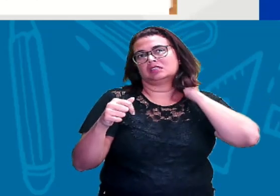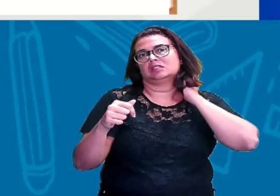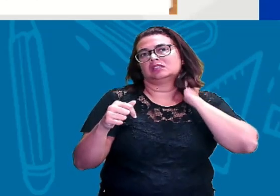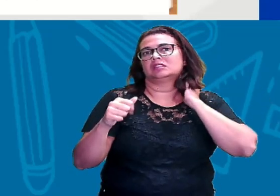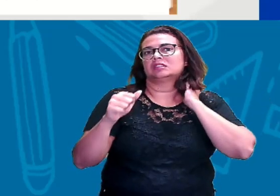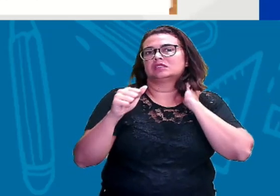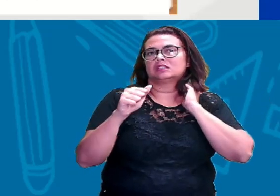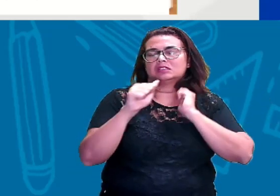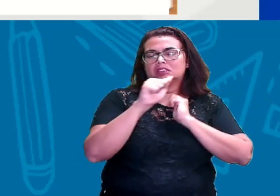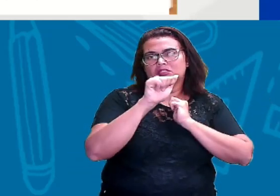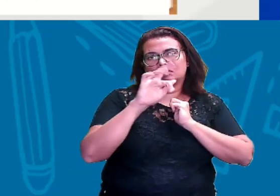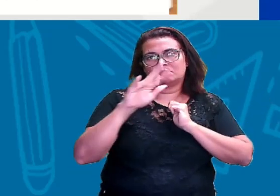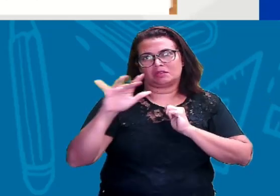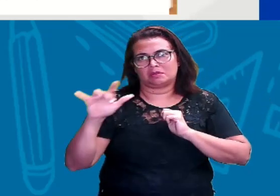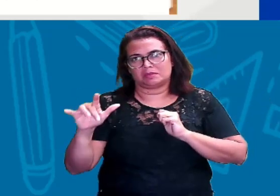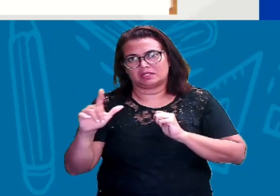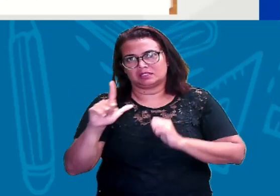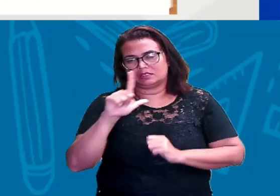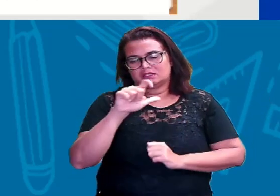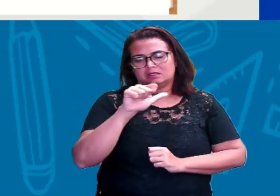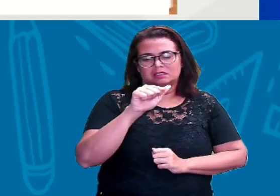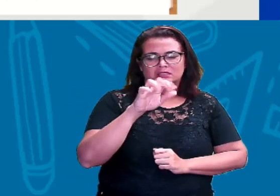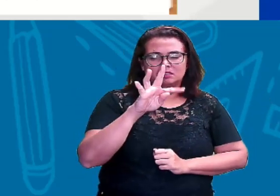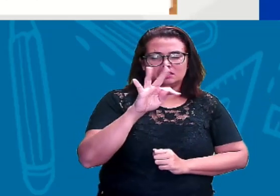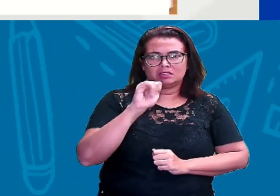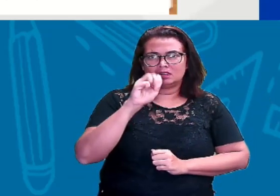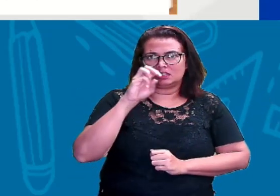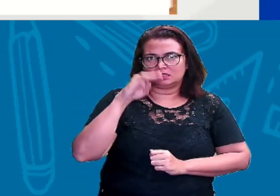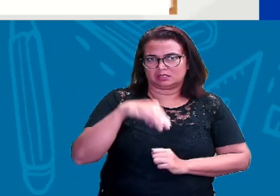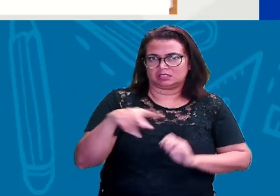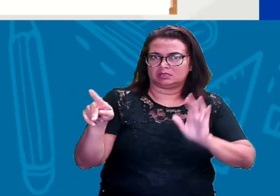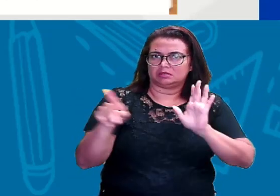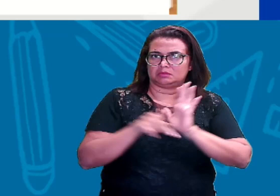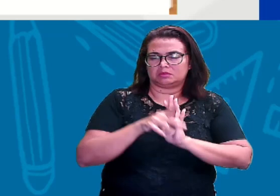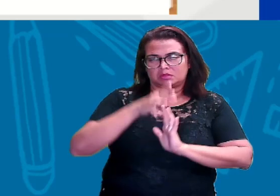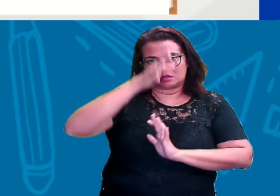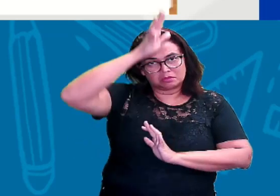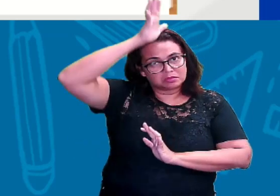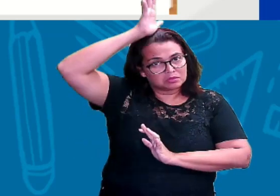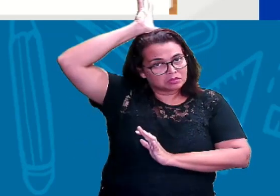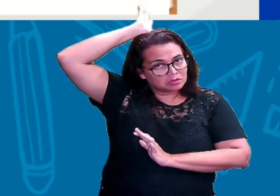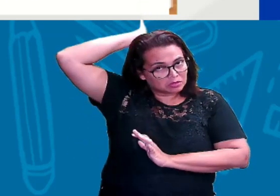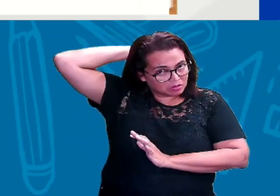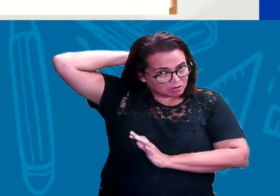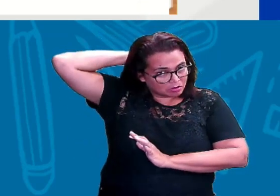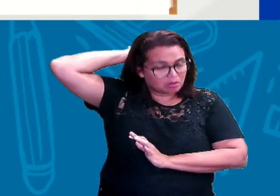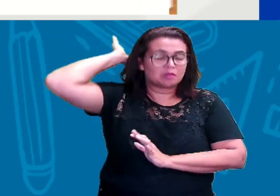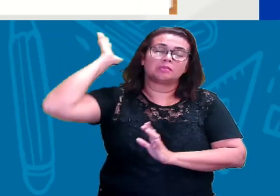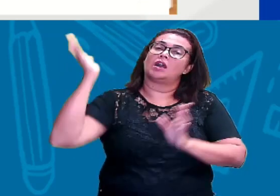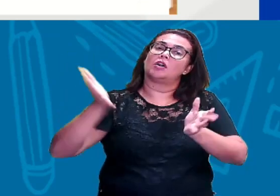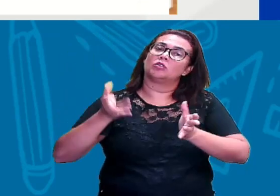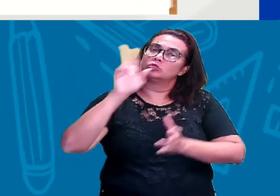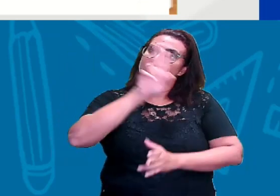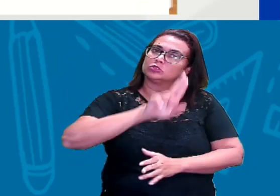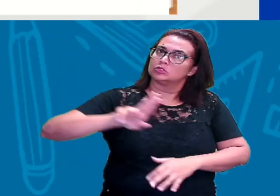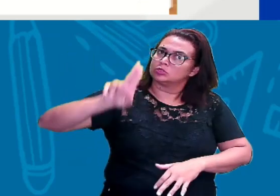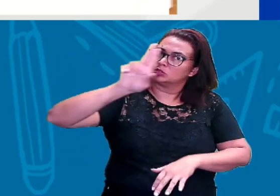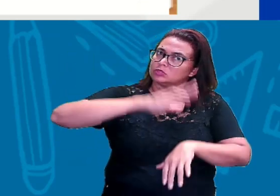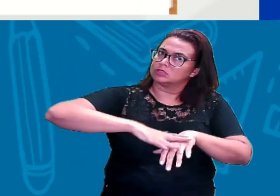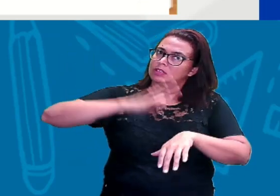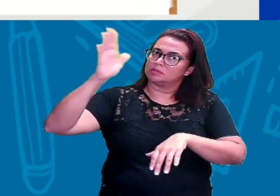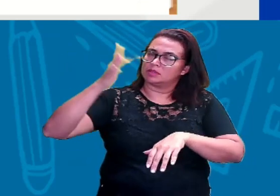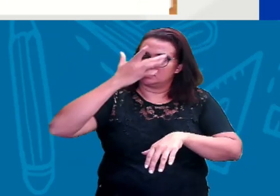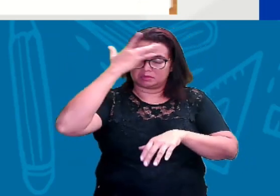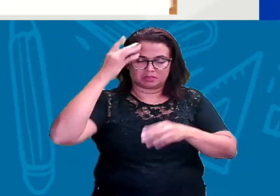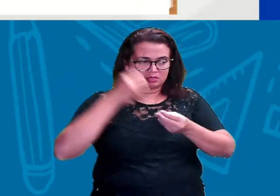latino, também conhecido como alfabeto romano, tá? Que é o mais comum hoje em dia, ele começou a ser colocado para